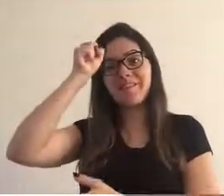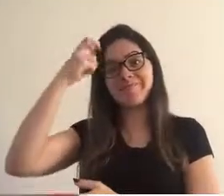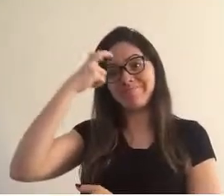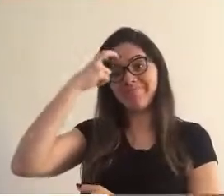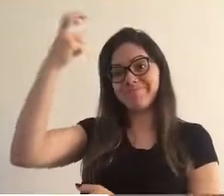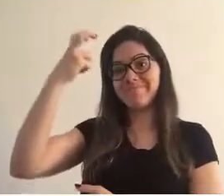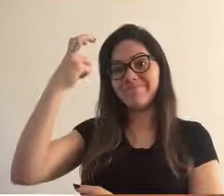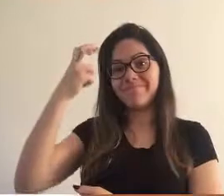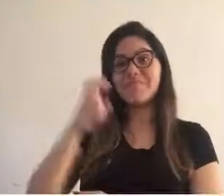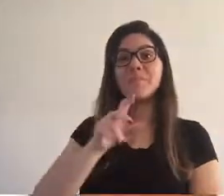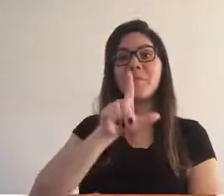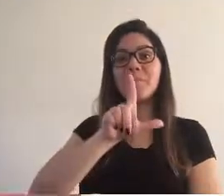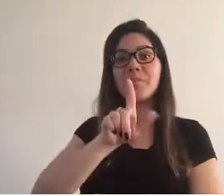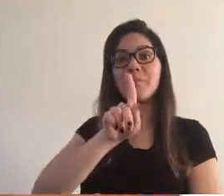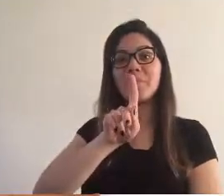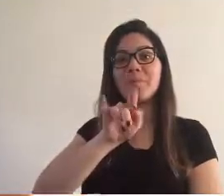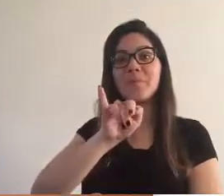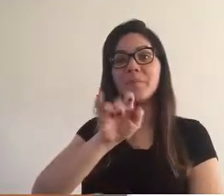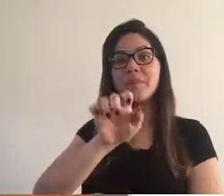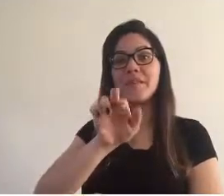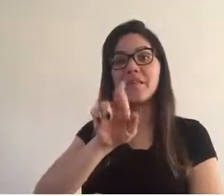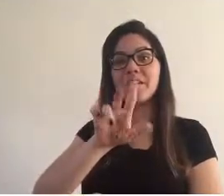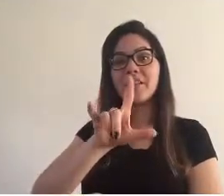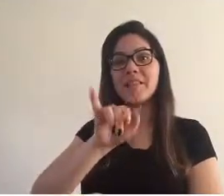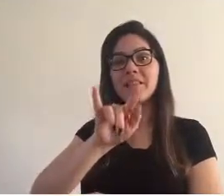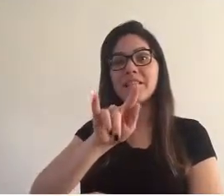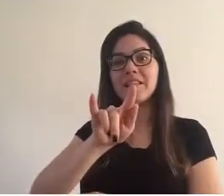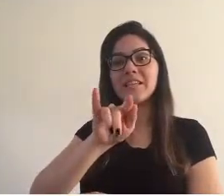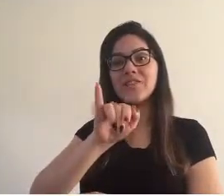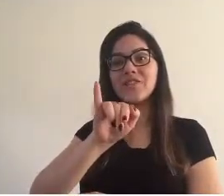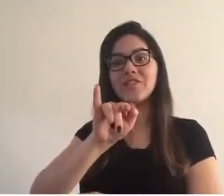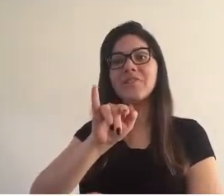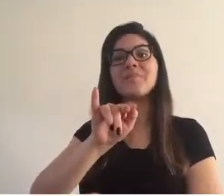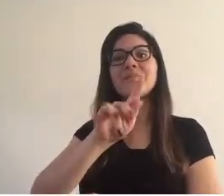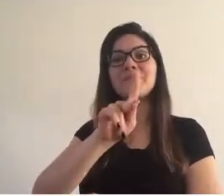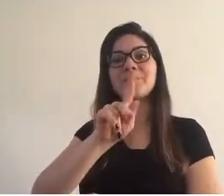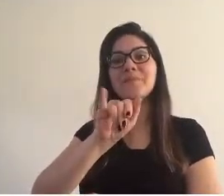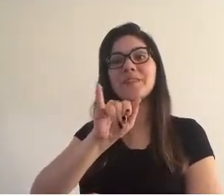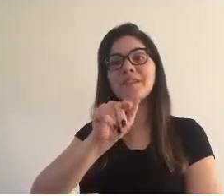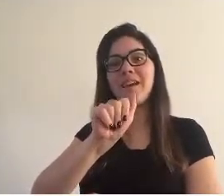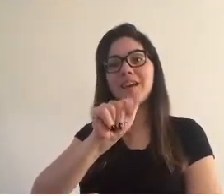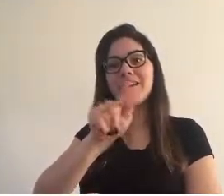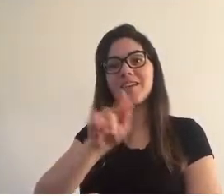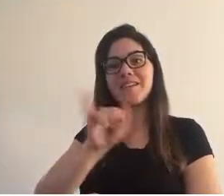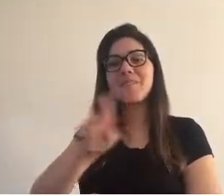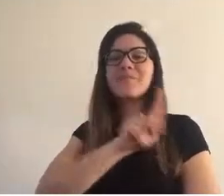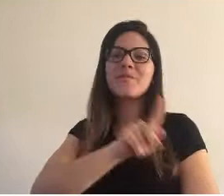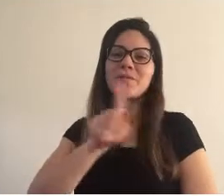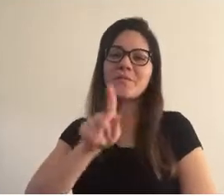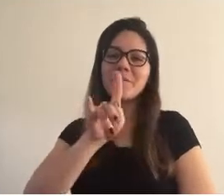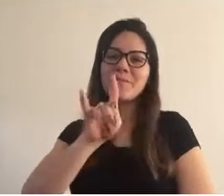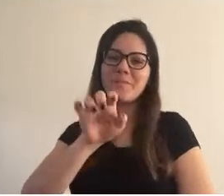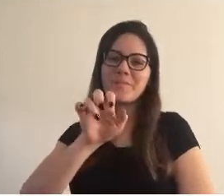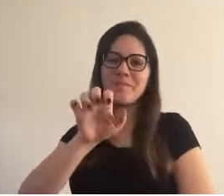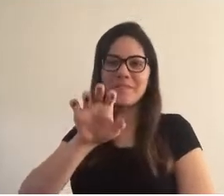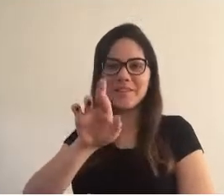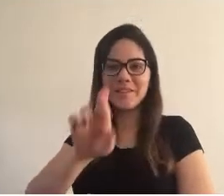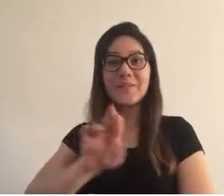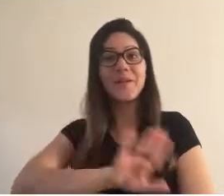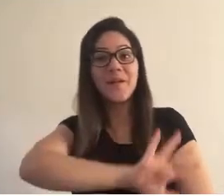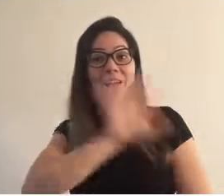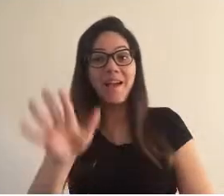Aprendendo Inteligência, do saudoso Pierre-Louis de Piazzi, conhecido carinhosamente como Professor Pierre.